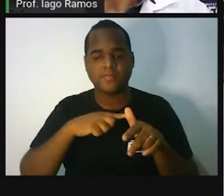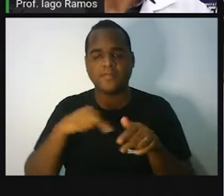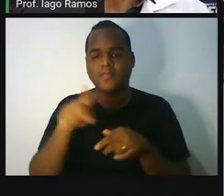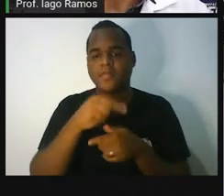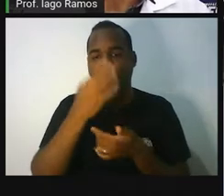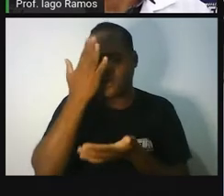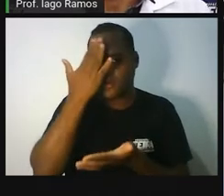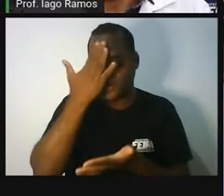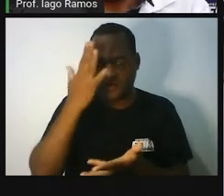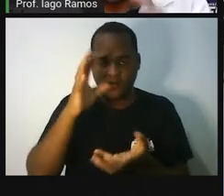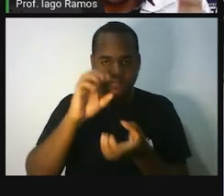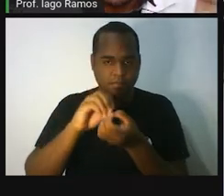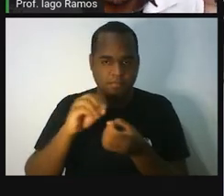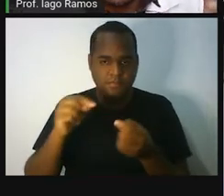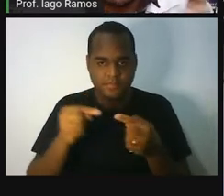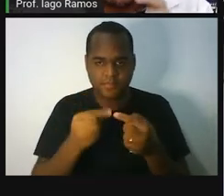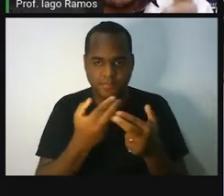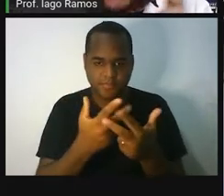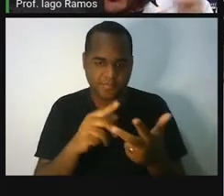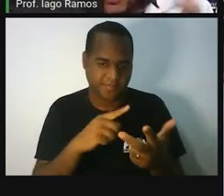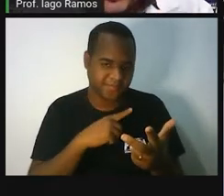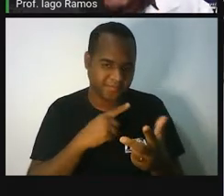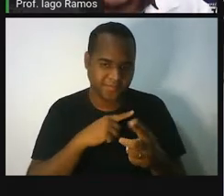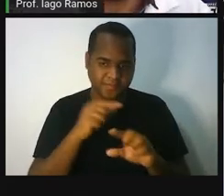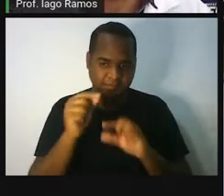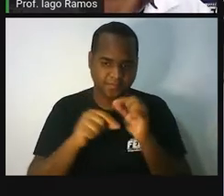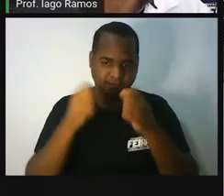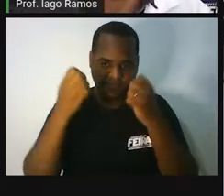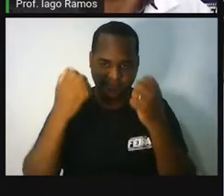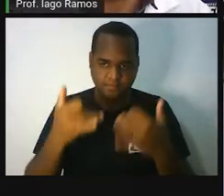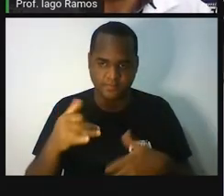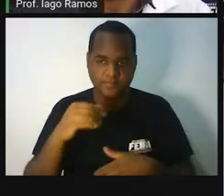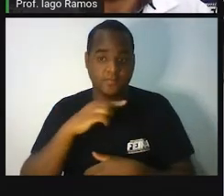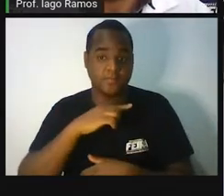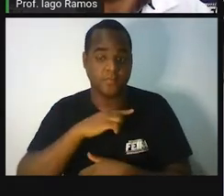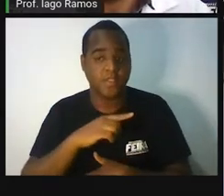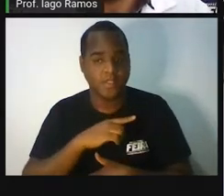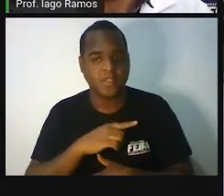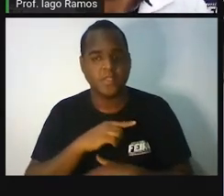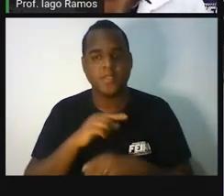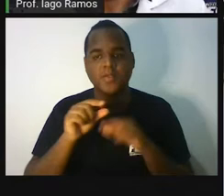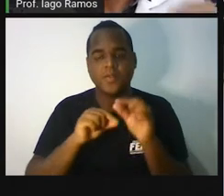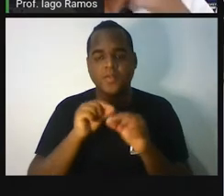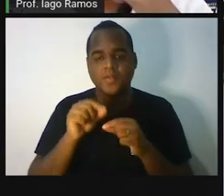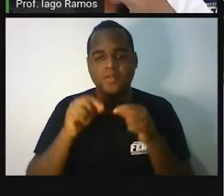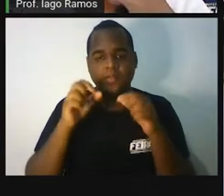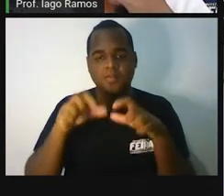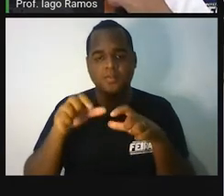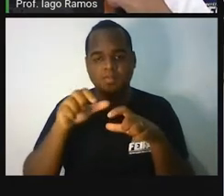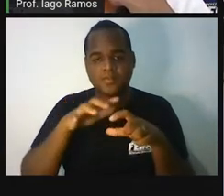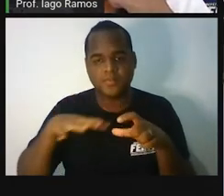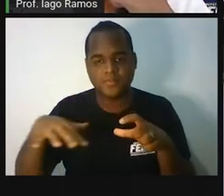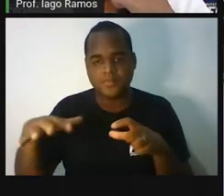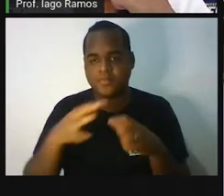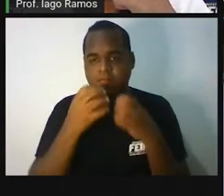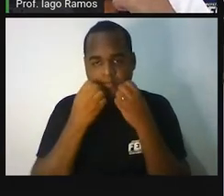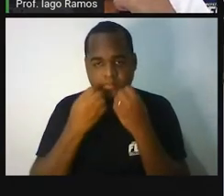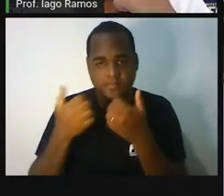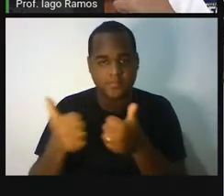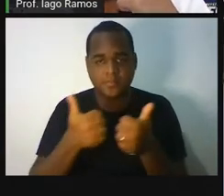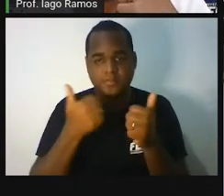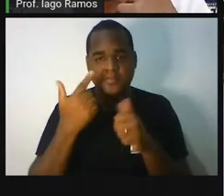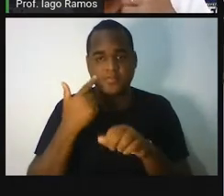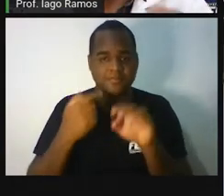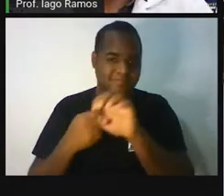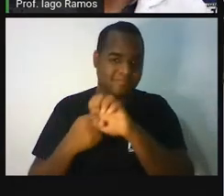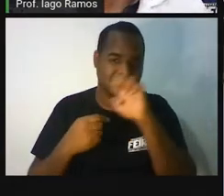que a gente vai clicar, né? Porque aparece muito botão aí na tela para poder clicar. Então, aqui em cima, na parte esquerda de